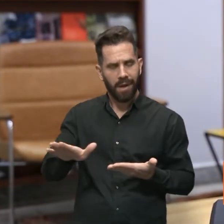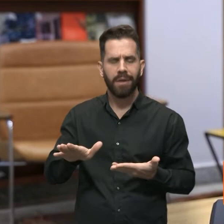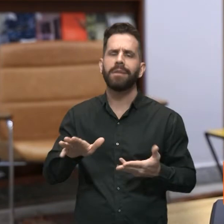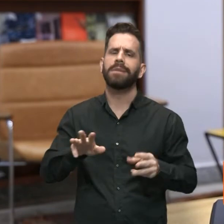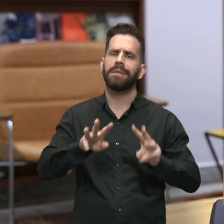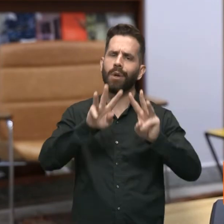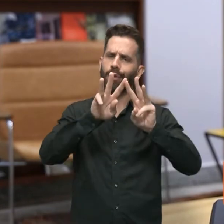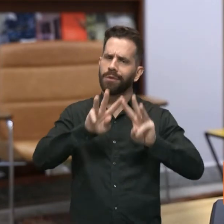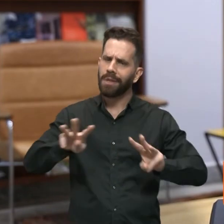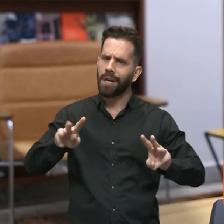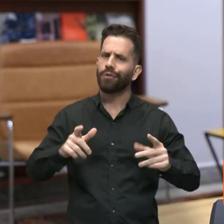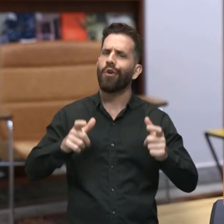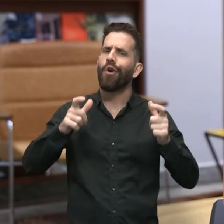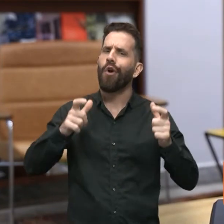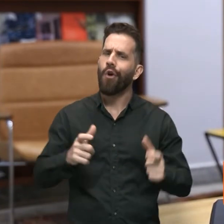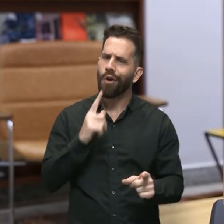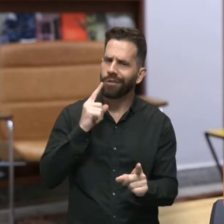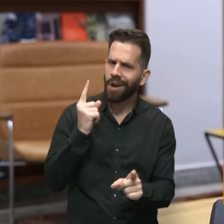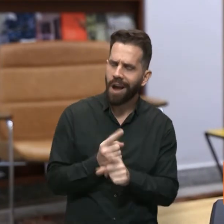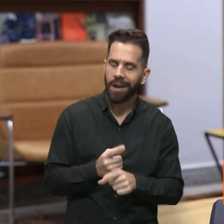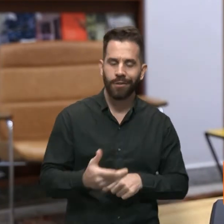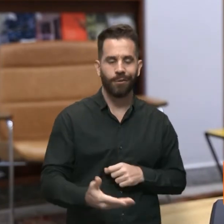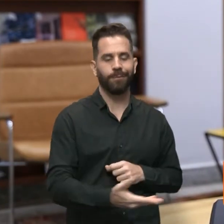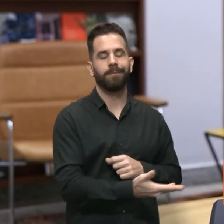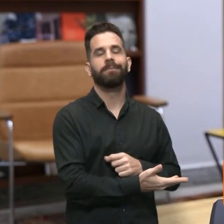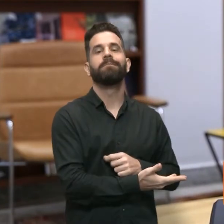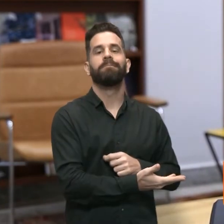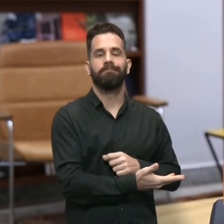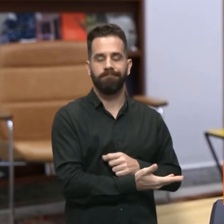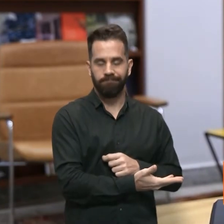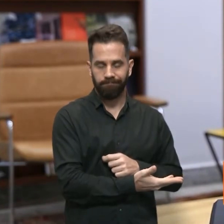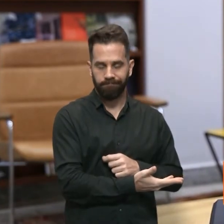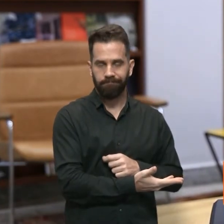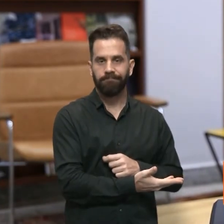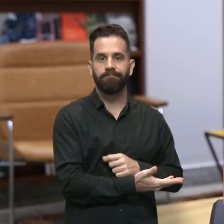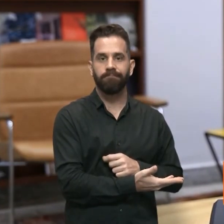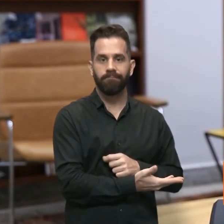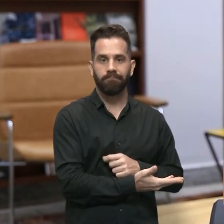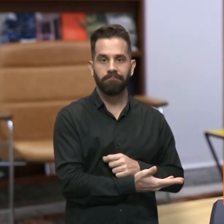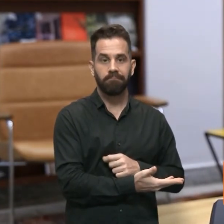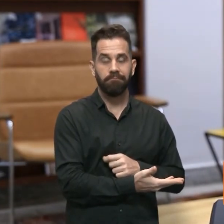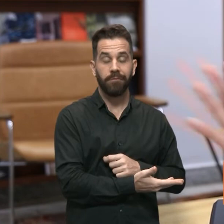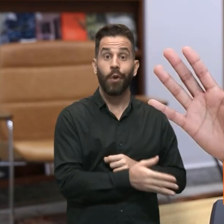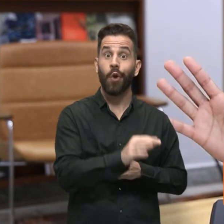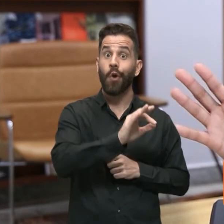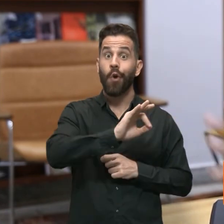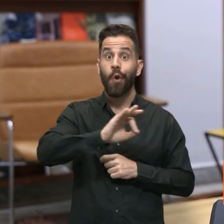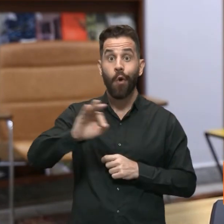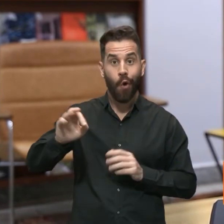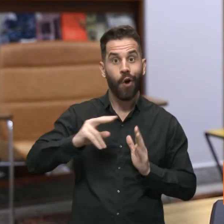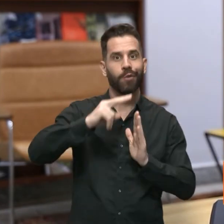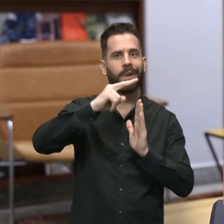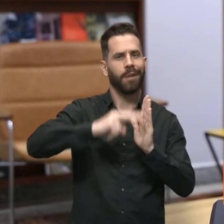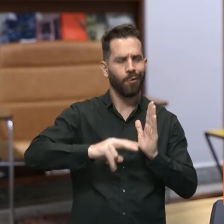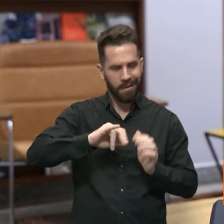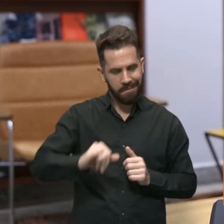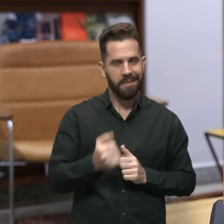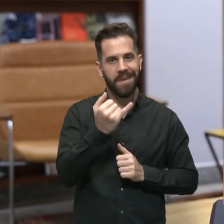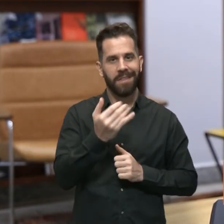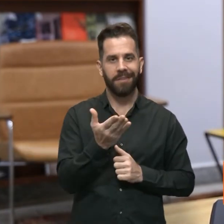disponíveis em editora.fg.br. Eu desejo a você uma ótima leitura!